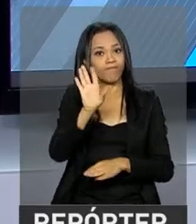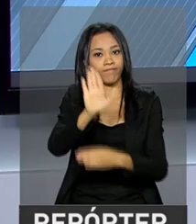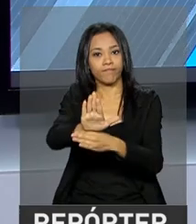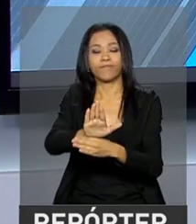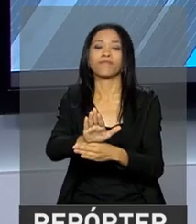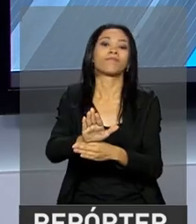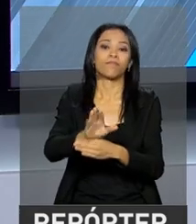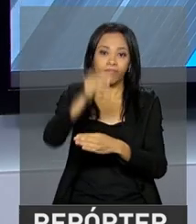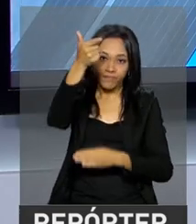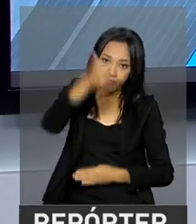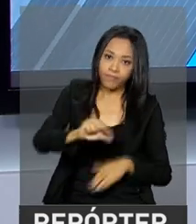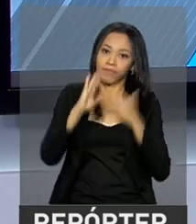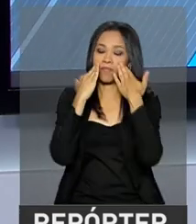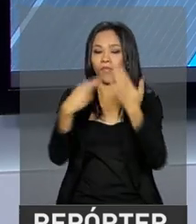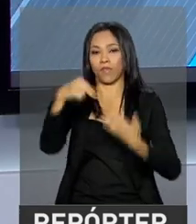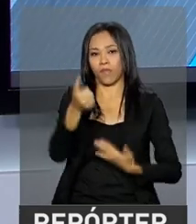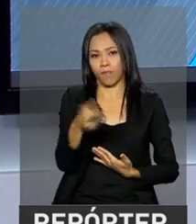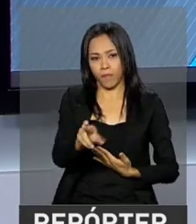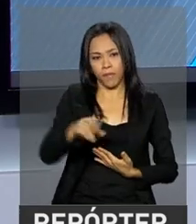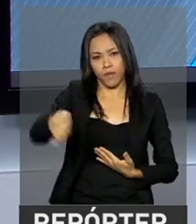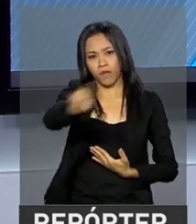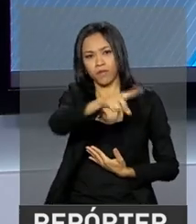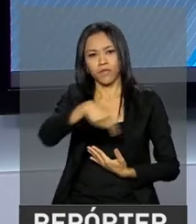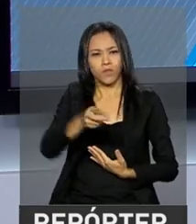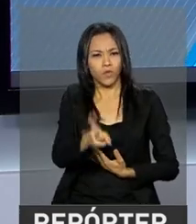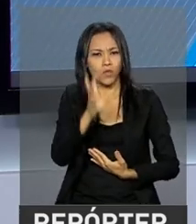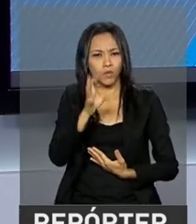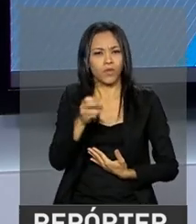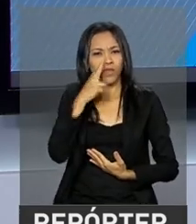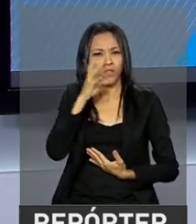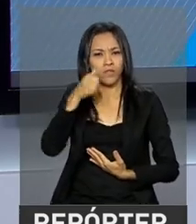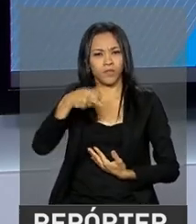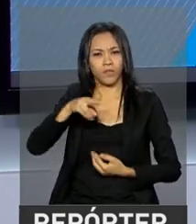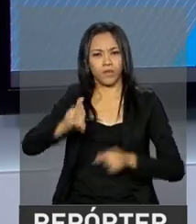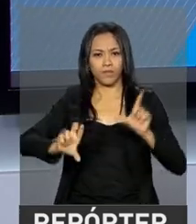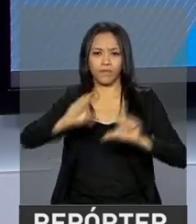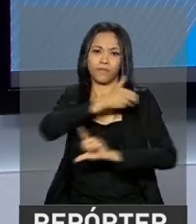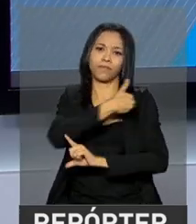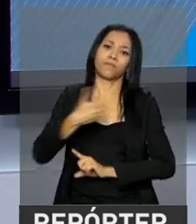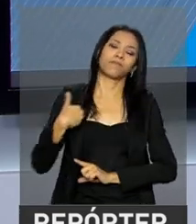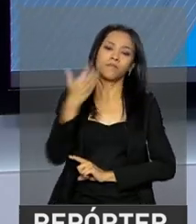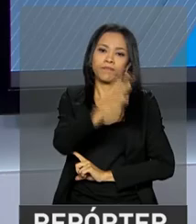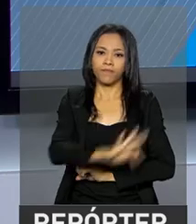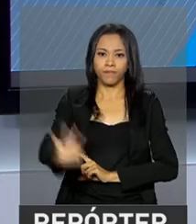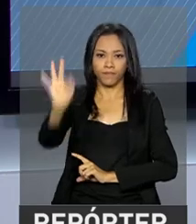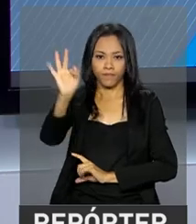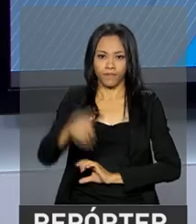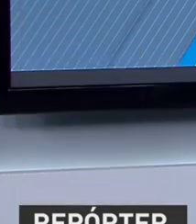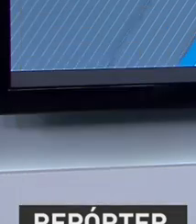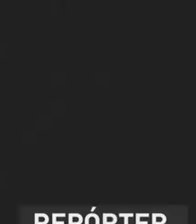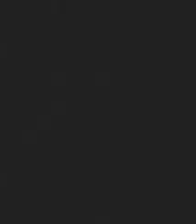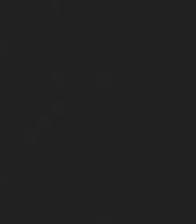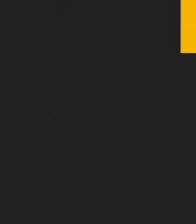da tarde na próxima edição do Repórter NBR. Continue com a gente aqui na NBR, a TV do Governo Federal.